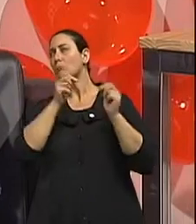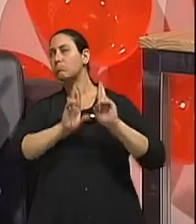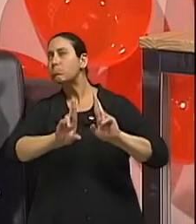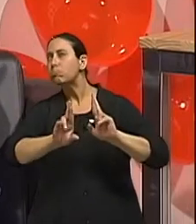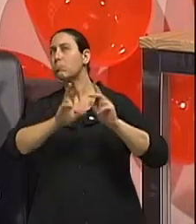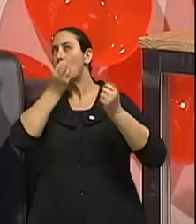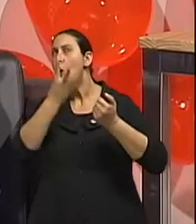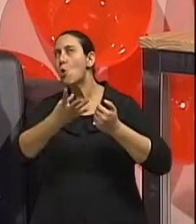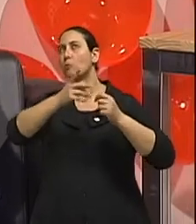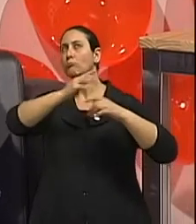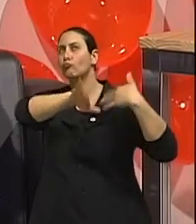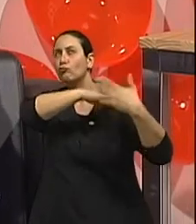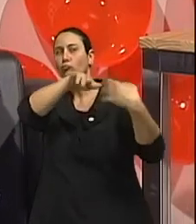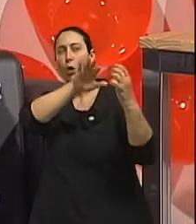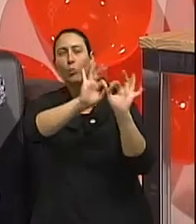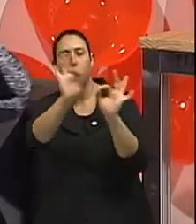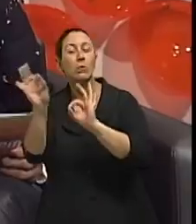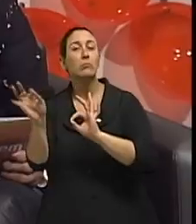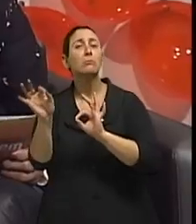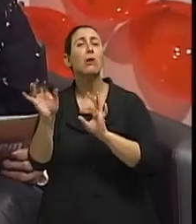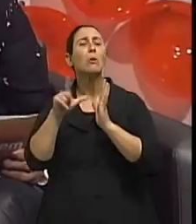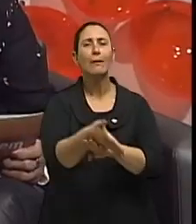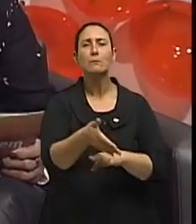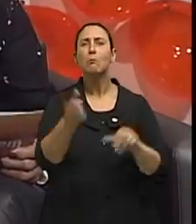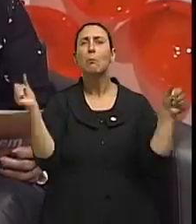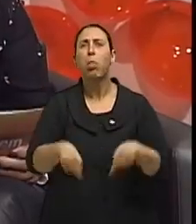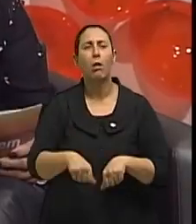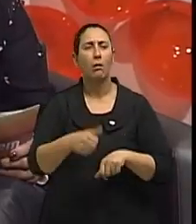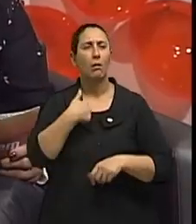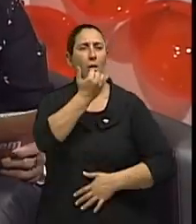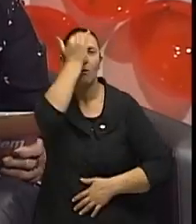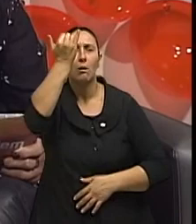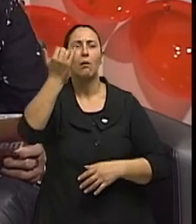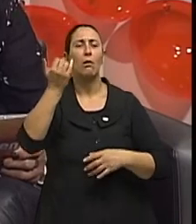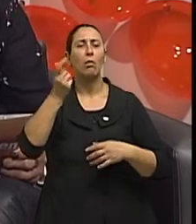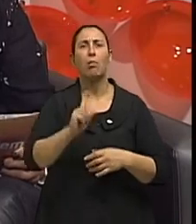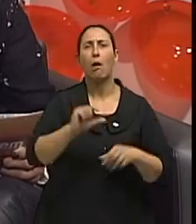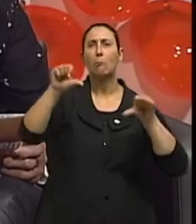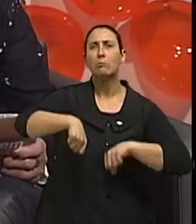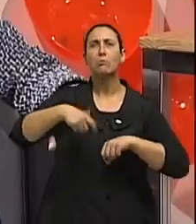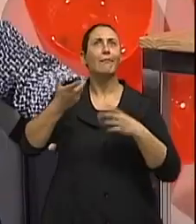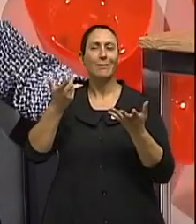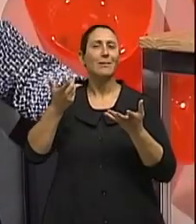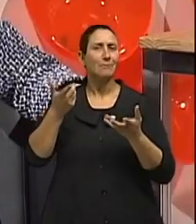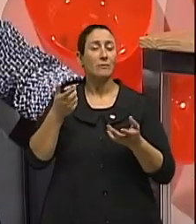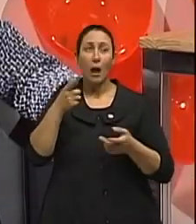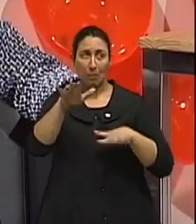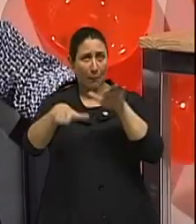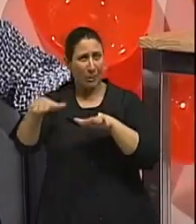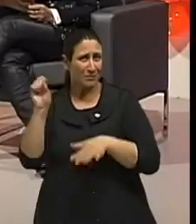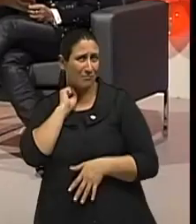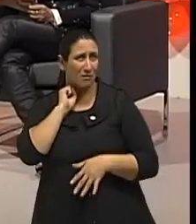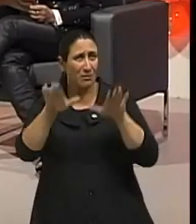outra, nós temos aquela fricção. Então, isso eu posso dizer que é o número, se não o primeiro, o segundo em estresse? Mas depende da minha